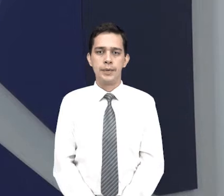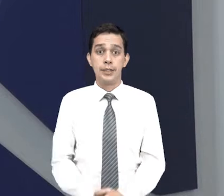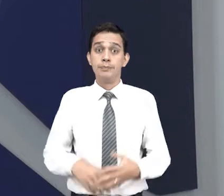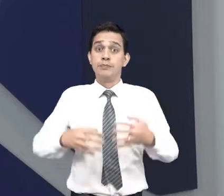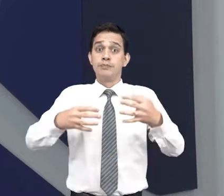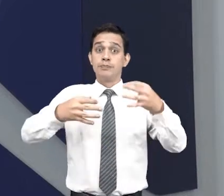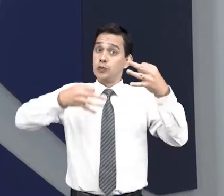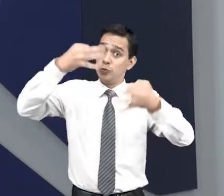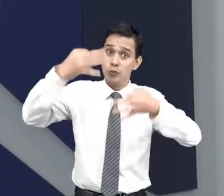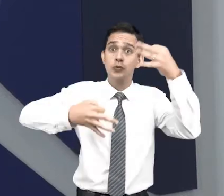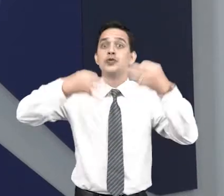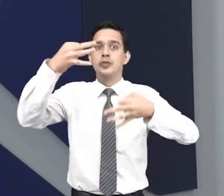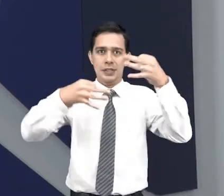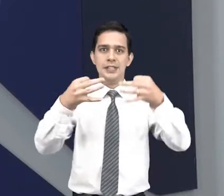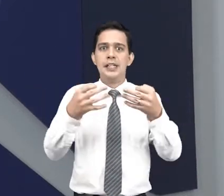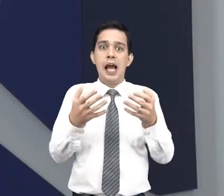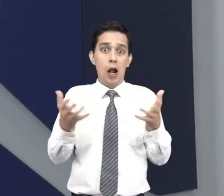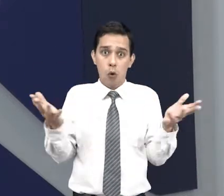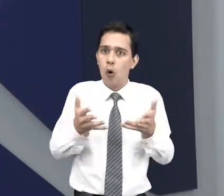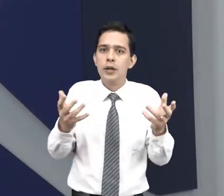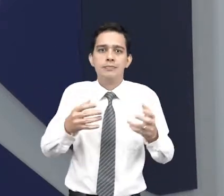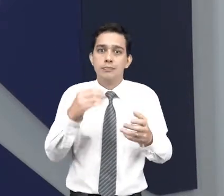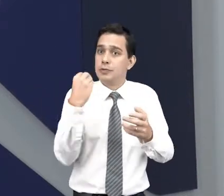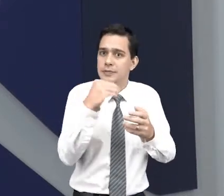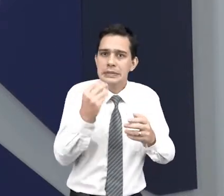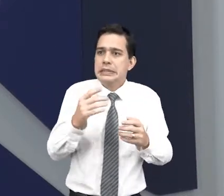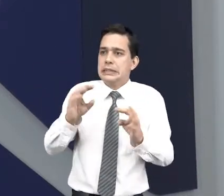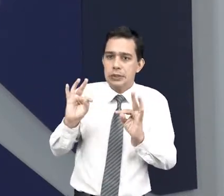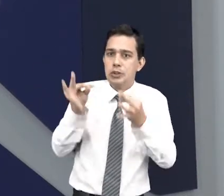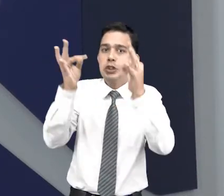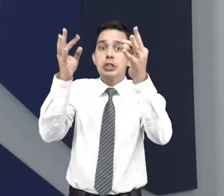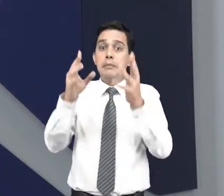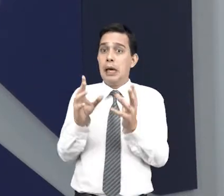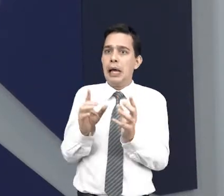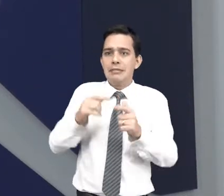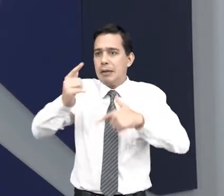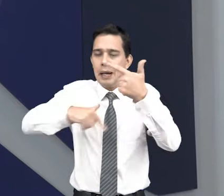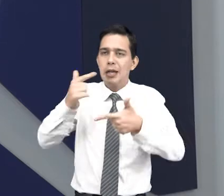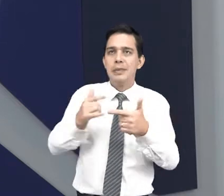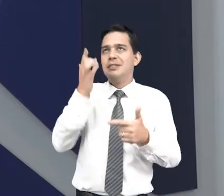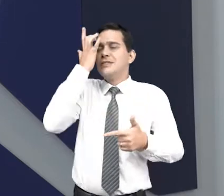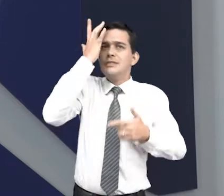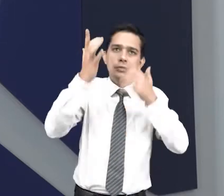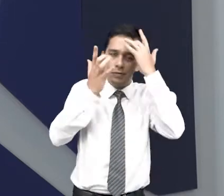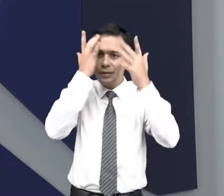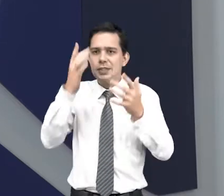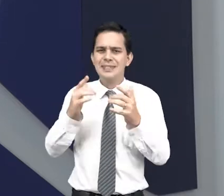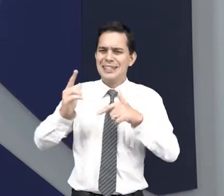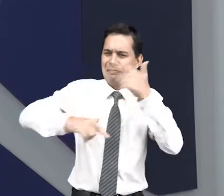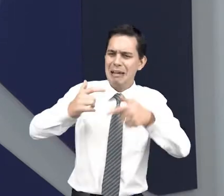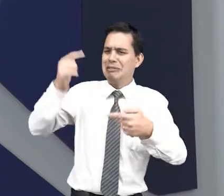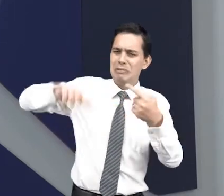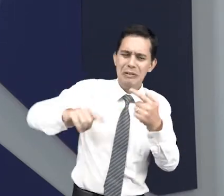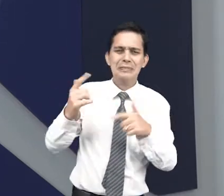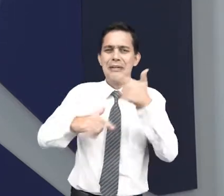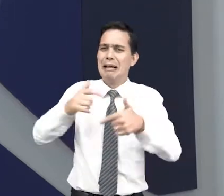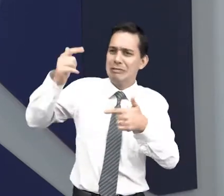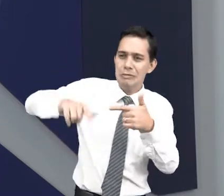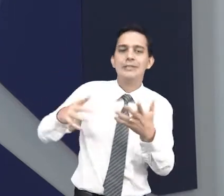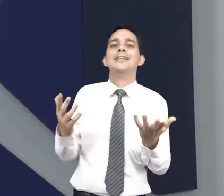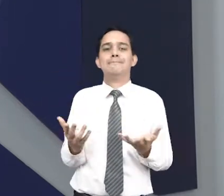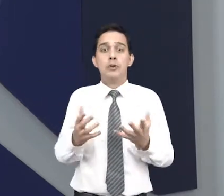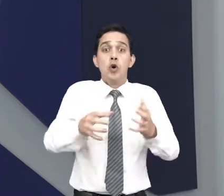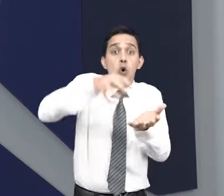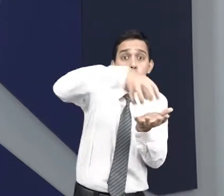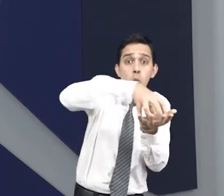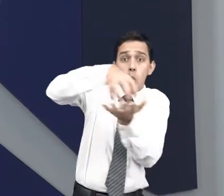O Judiciário recorre cada vez mais à tecnologia para encurtar caminhos e otimizar tarefas repetitivas. Os